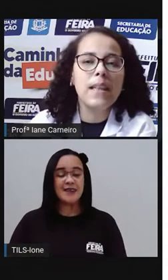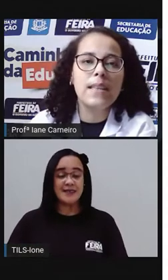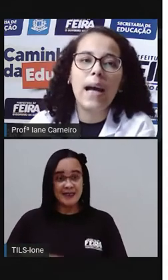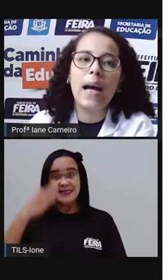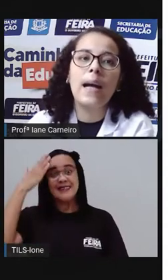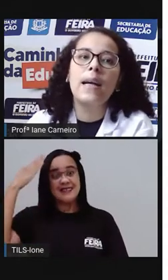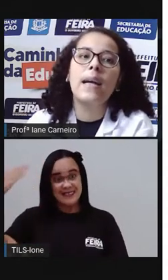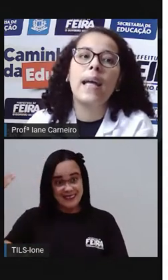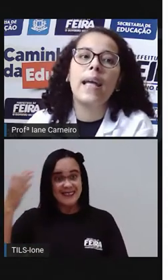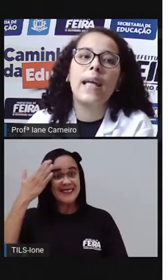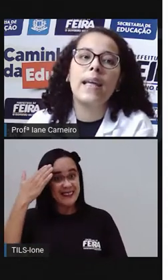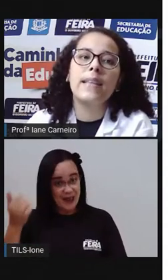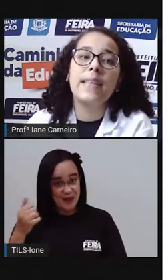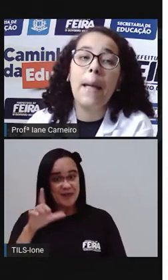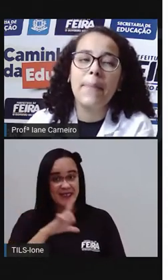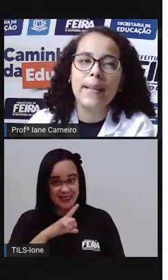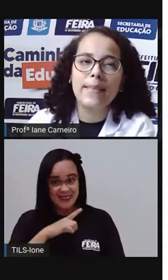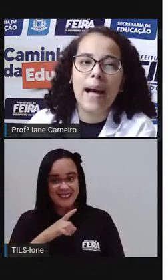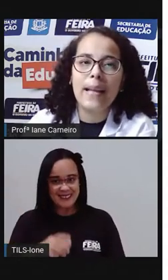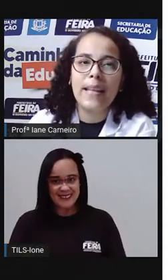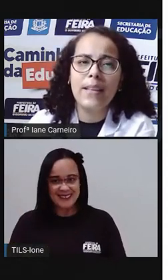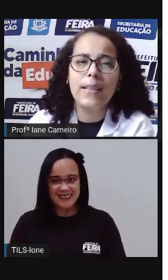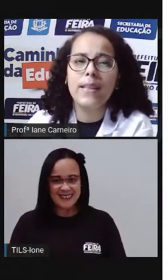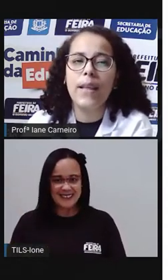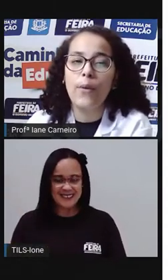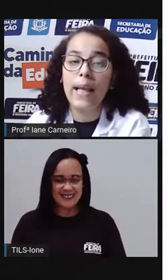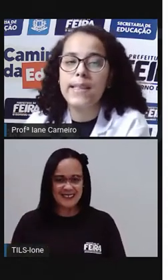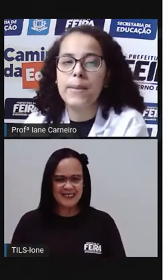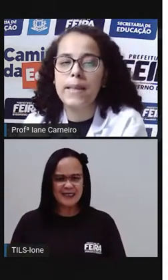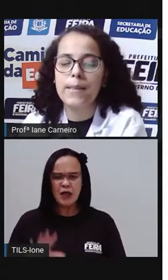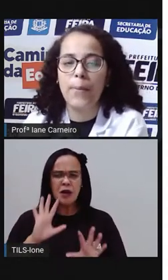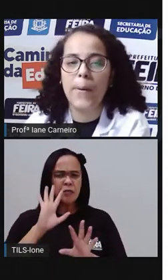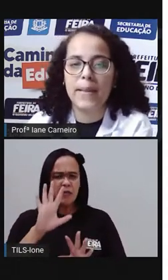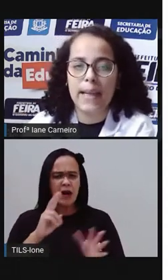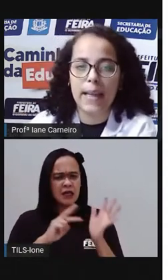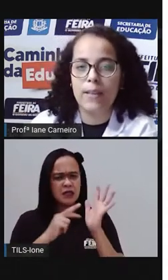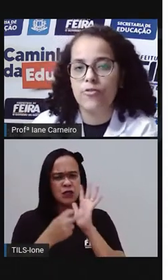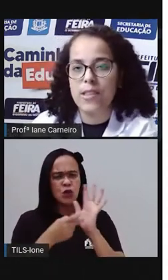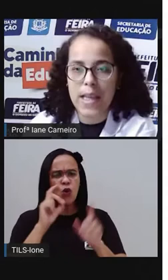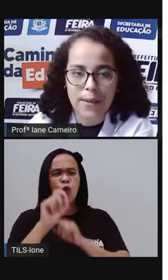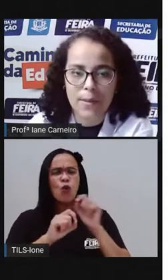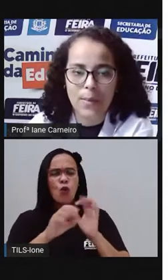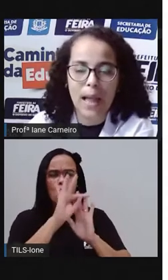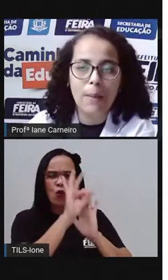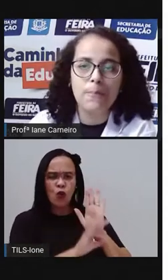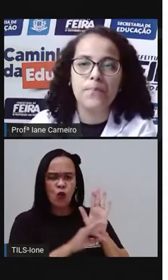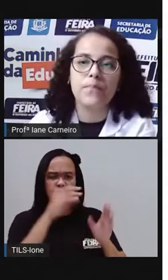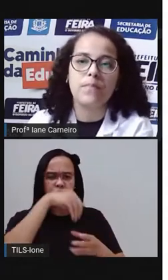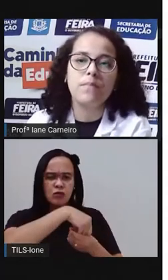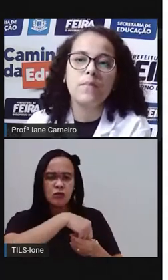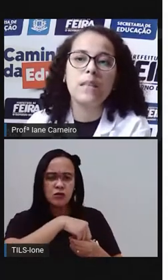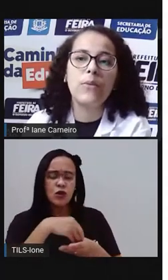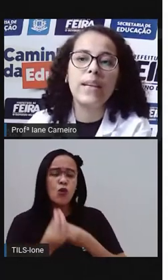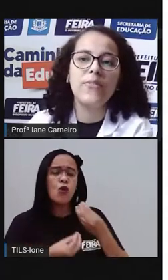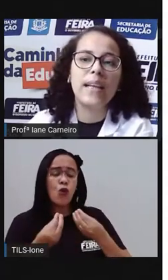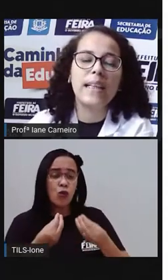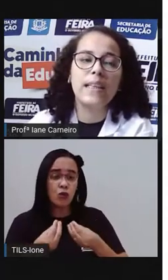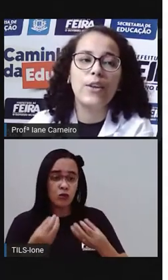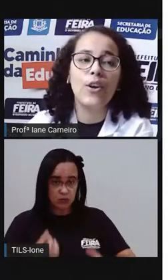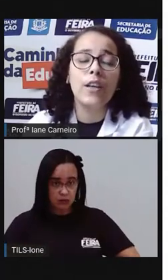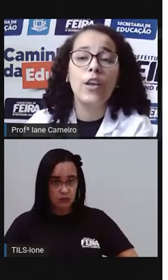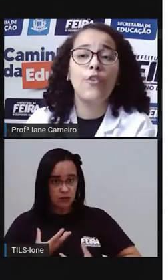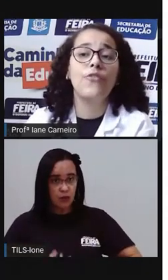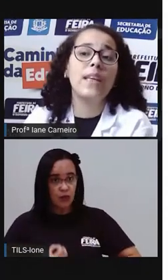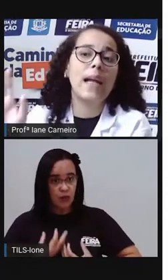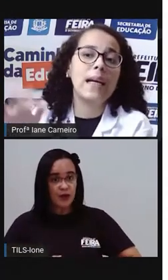Vamos tentar interpretar, entender o que esse poema está querendo dizer. Vamos lá? Então, ele fala